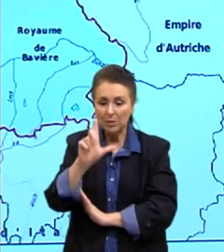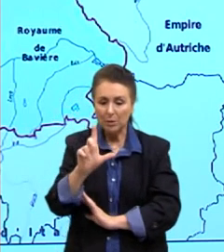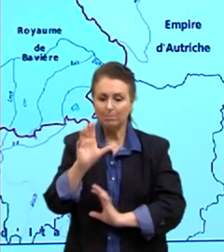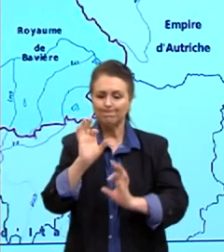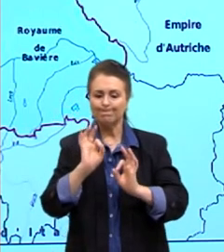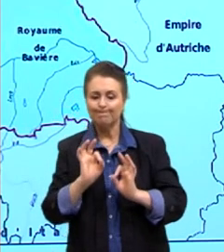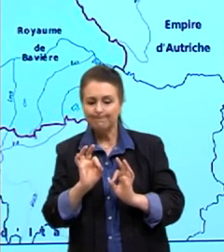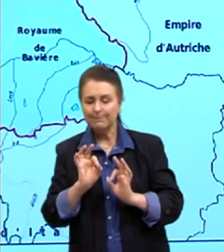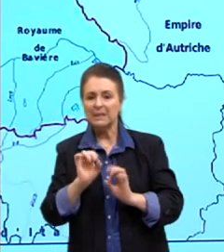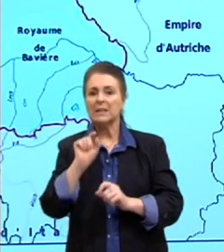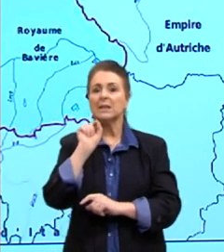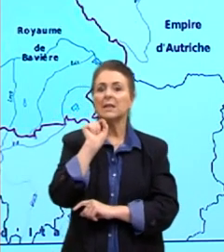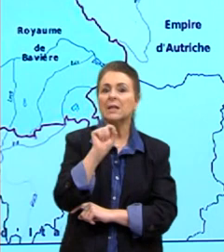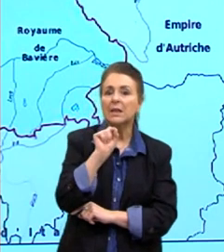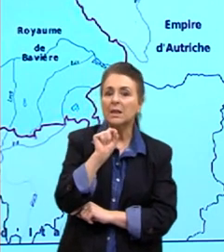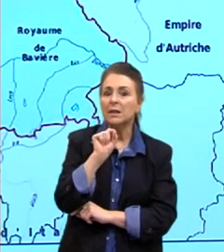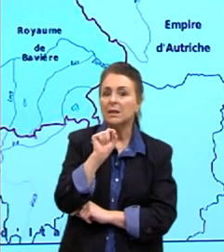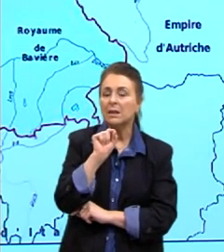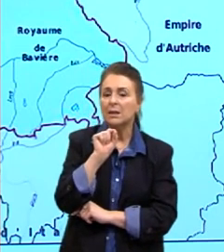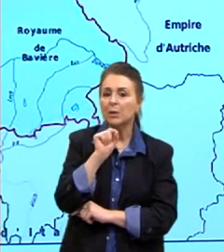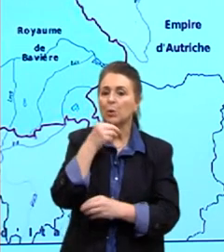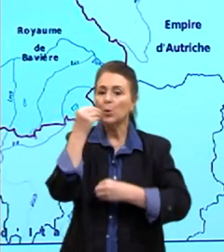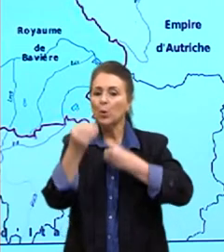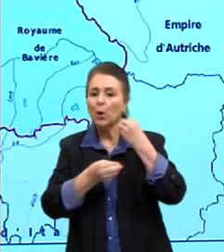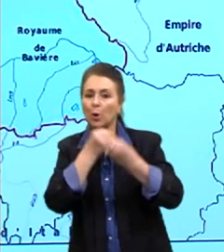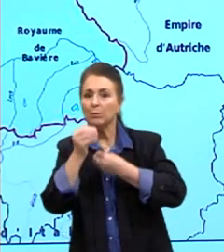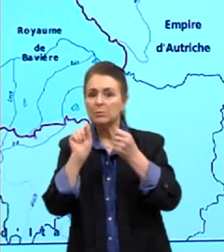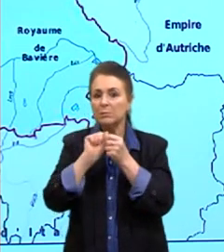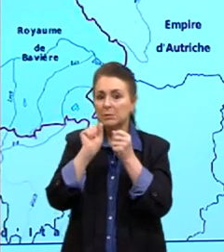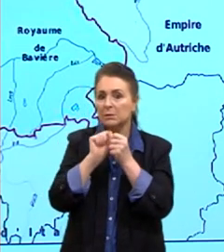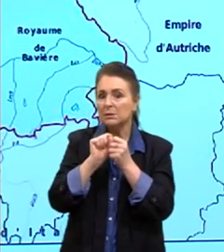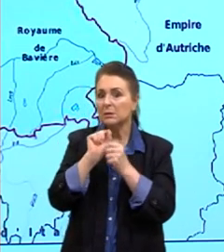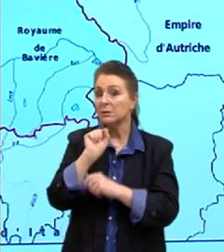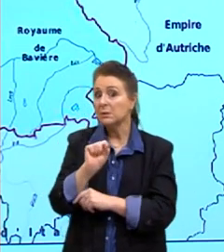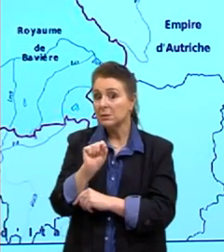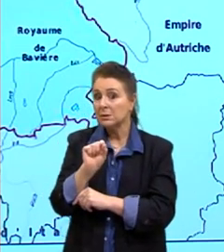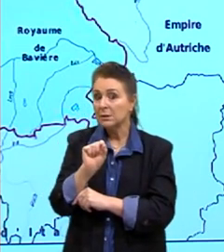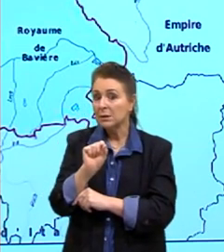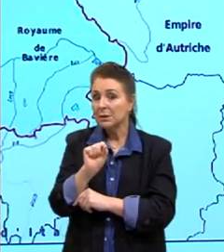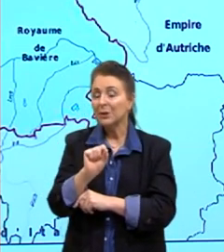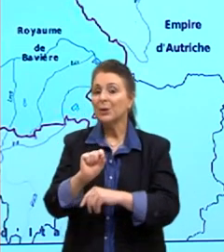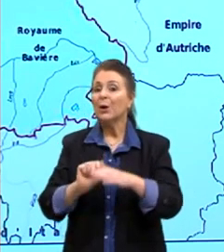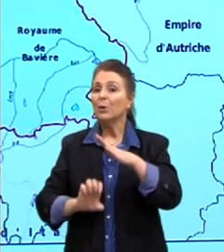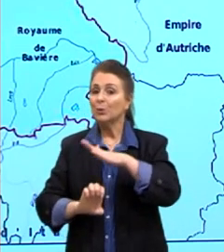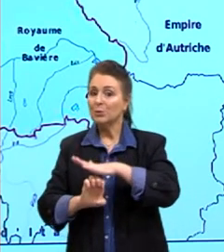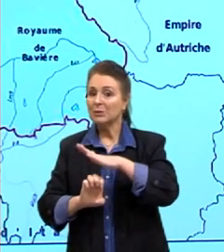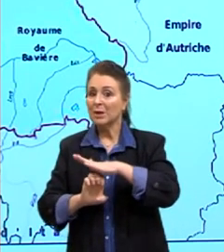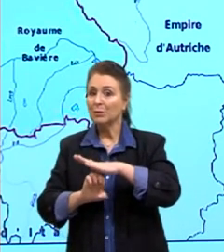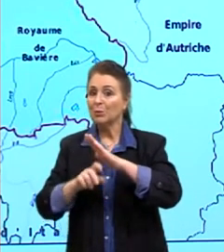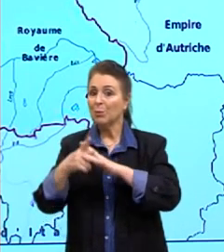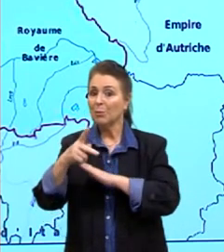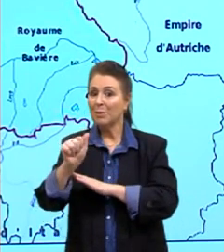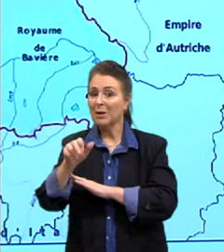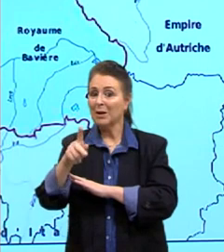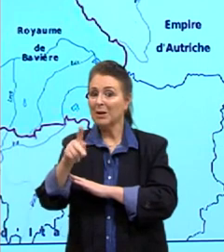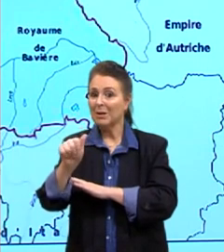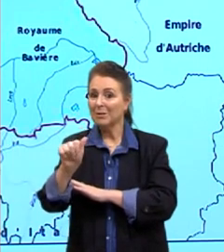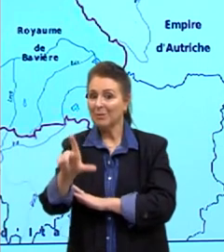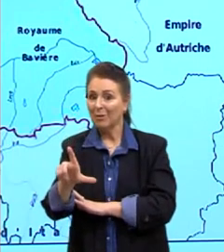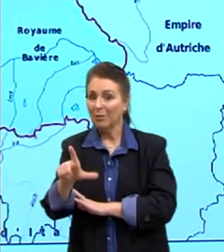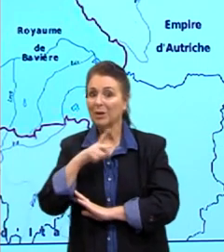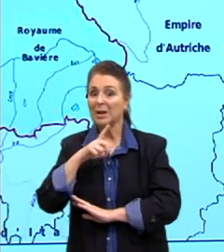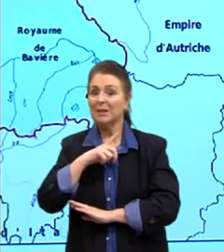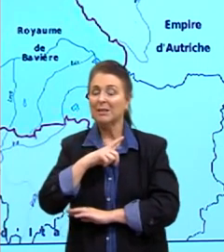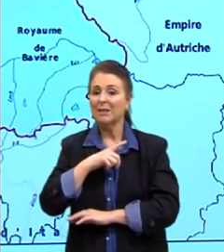como é que eles vão lidar com a questão do Estado Papal, que tem ali o Vaticano.